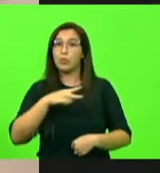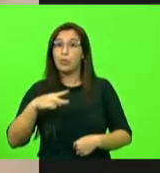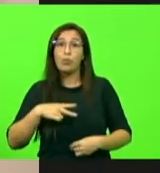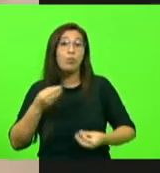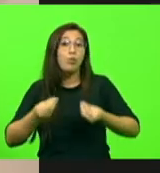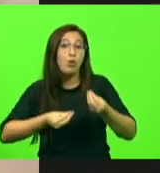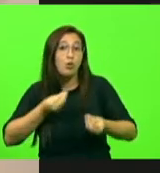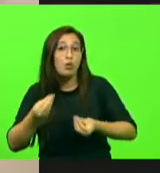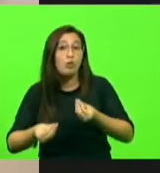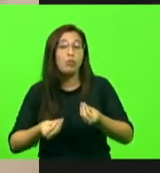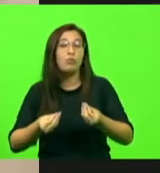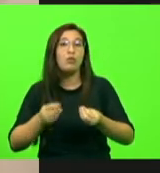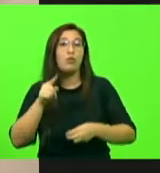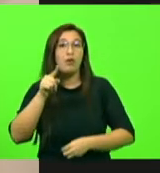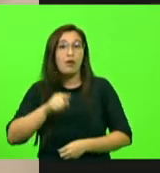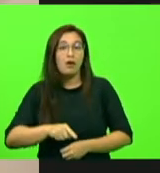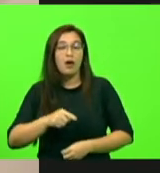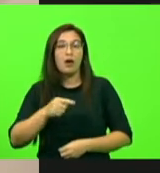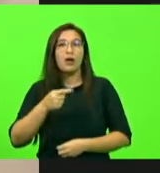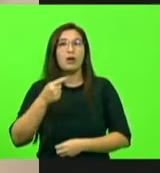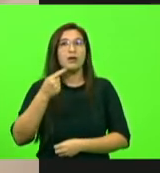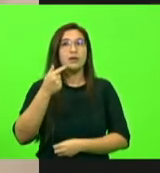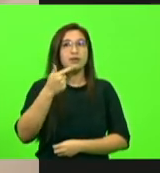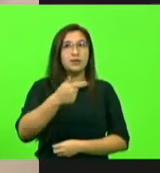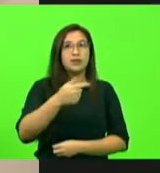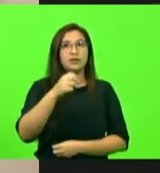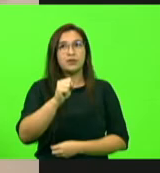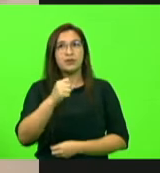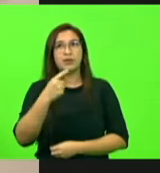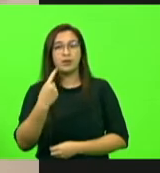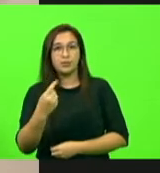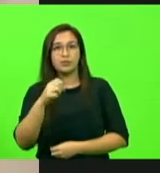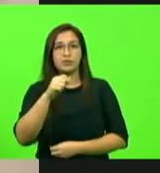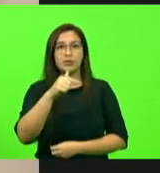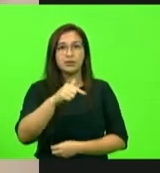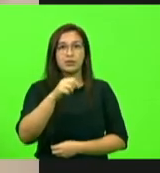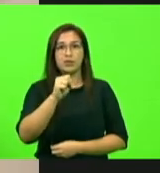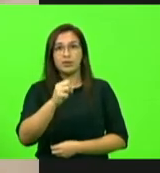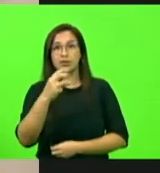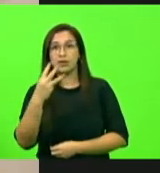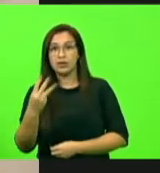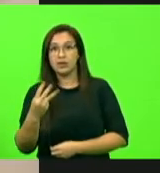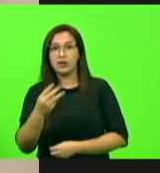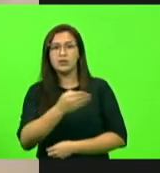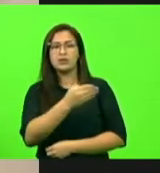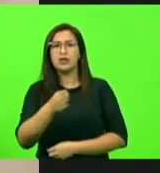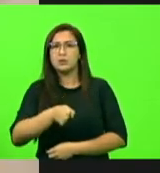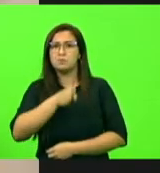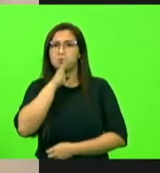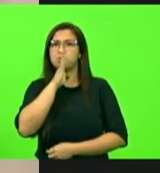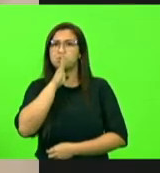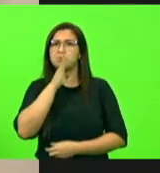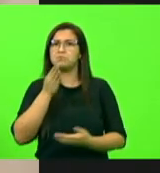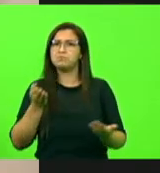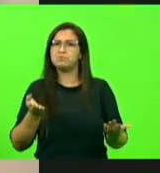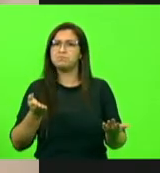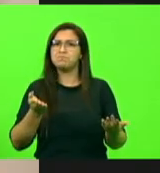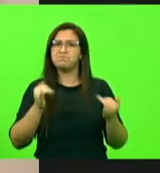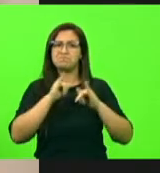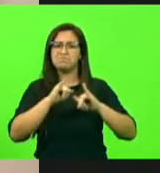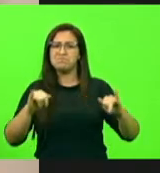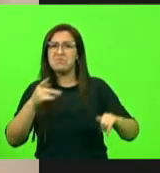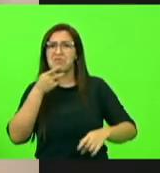diz respeito a 781 e 783, silêncio cultural, não se manifestam.